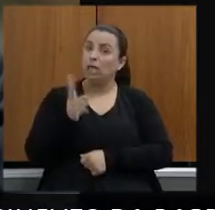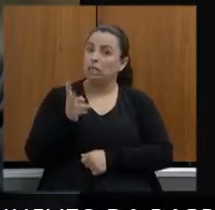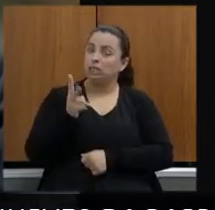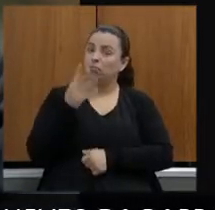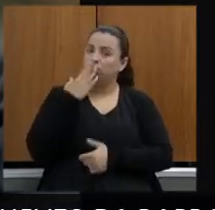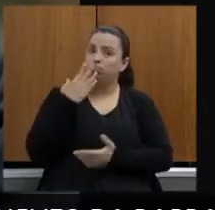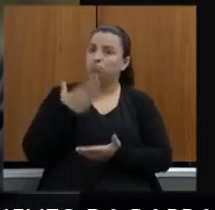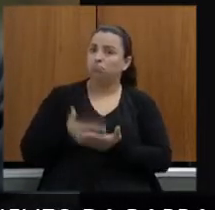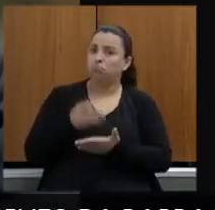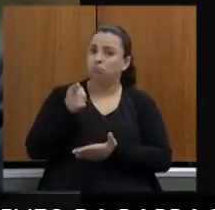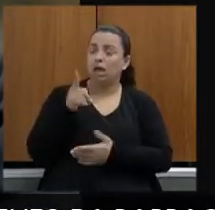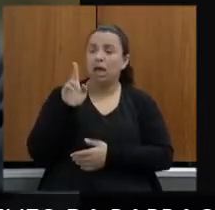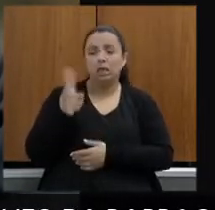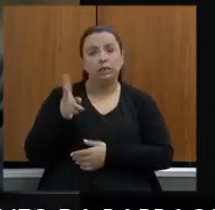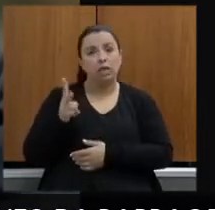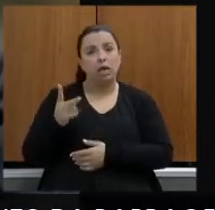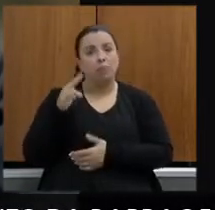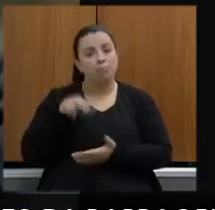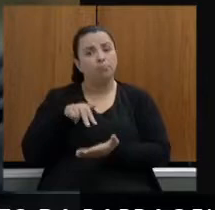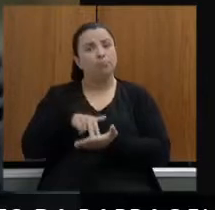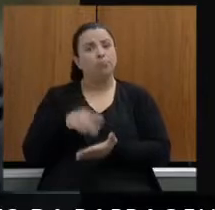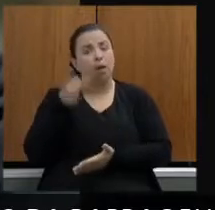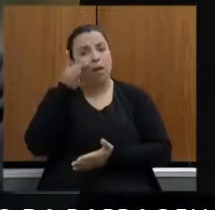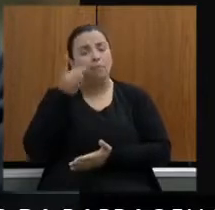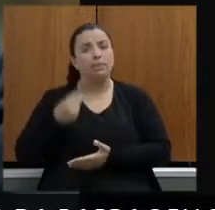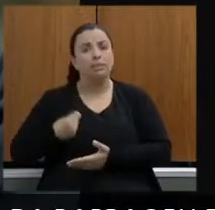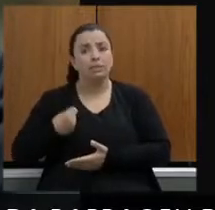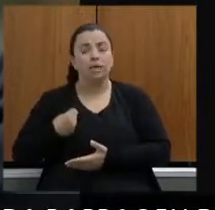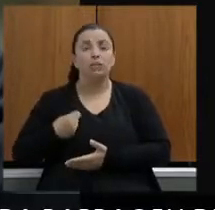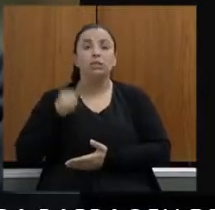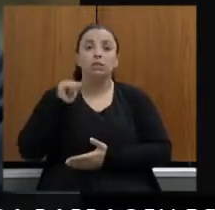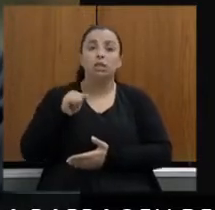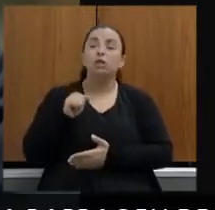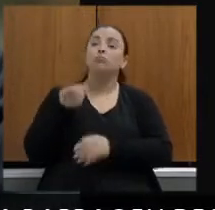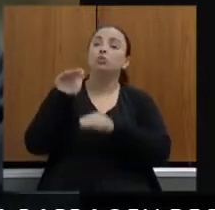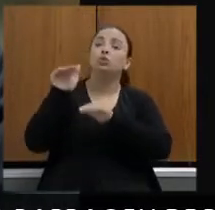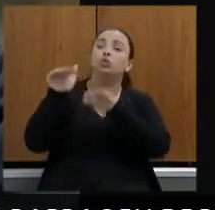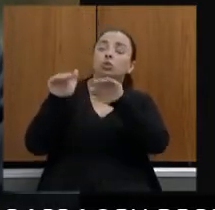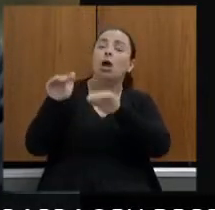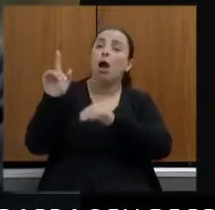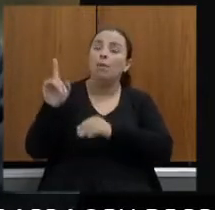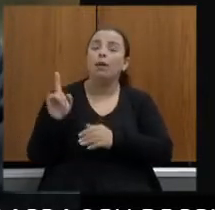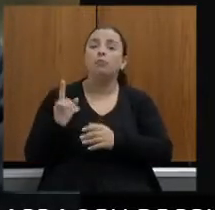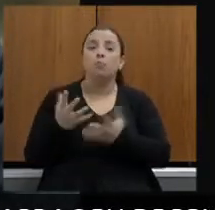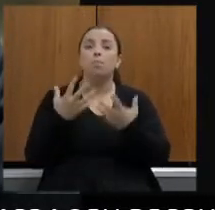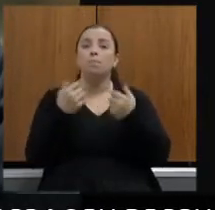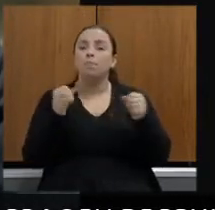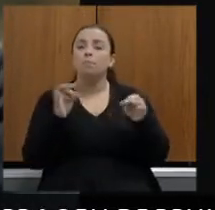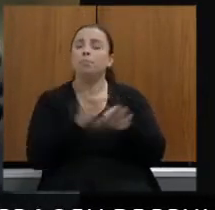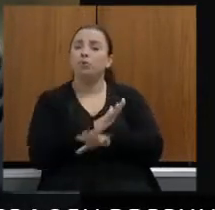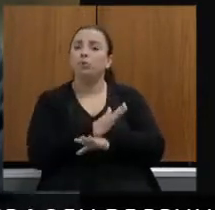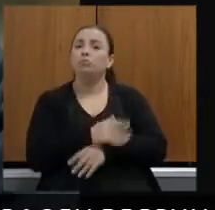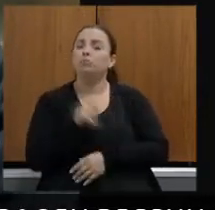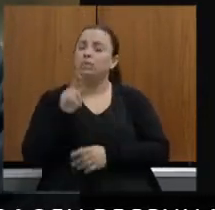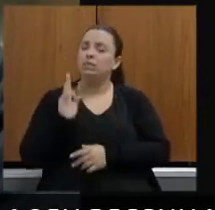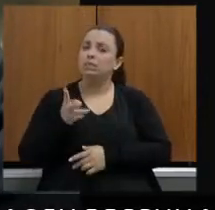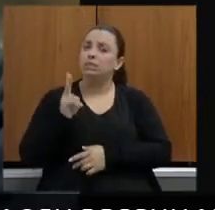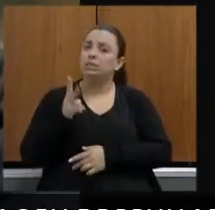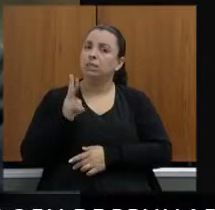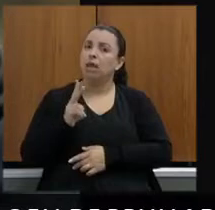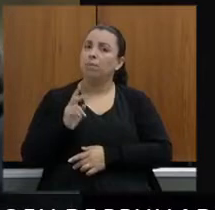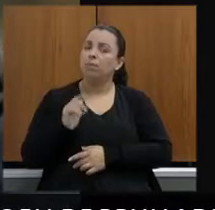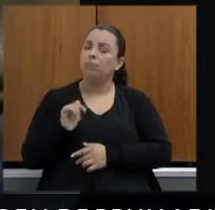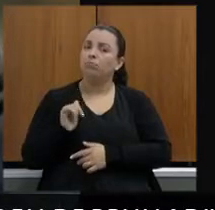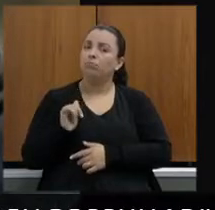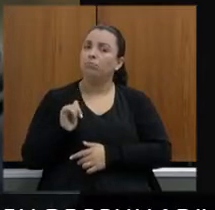presente digamos assim quando solicitado sempre muito ativo à frente da pasta